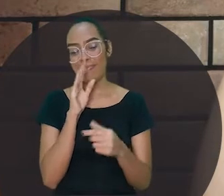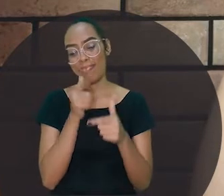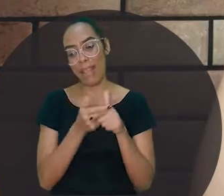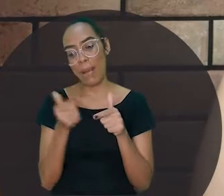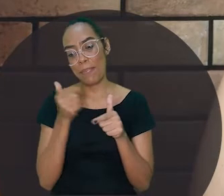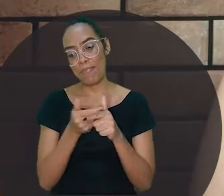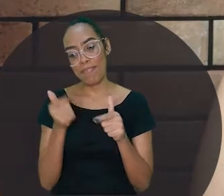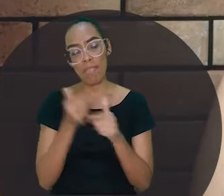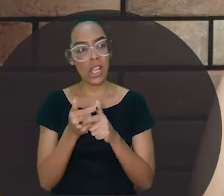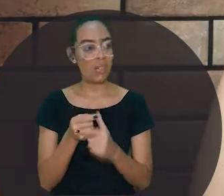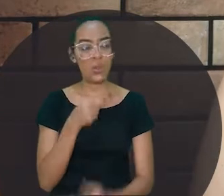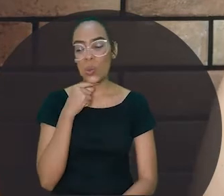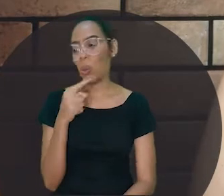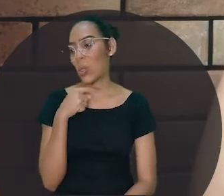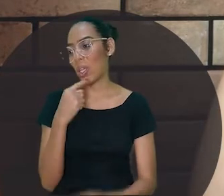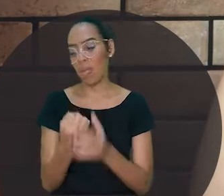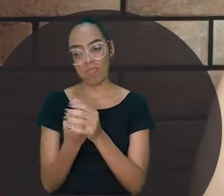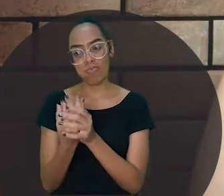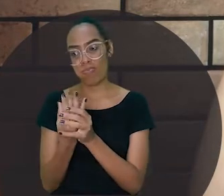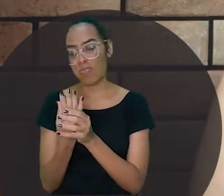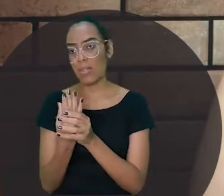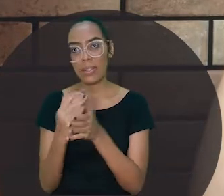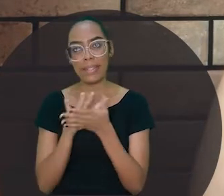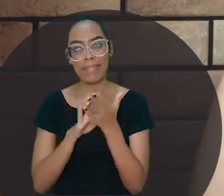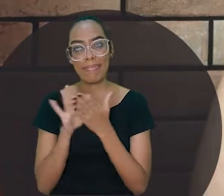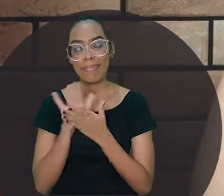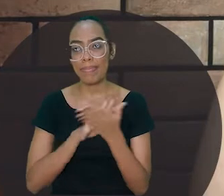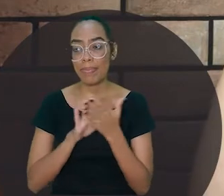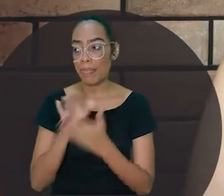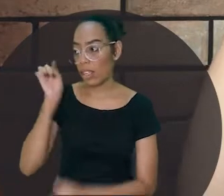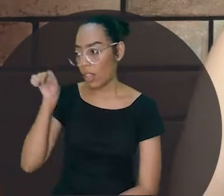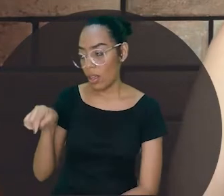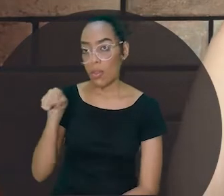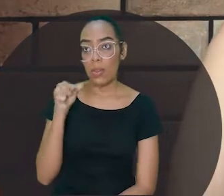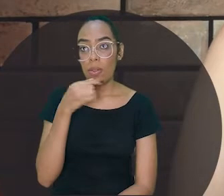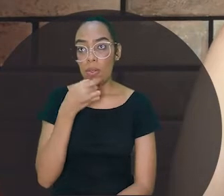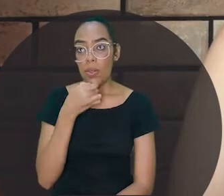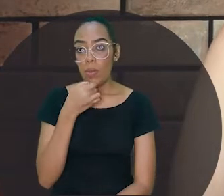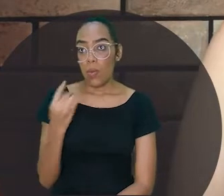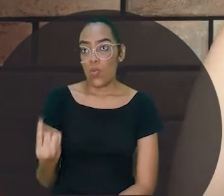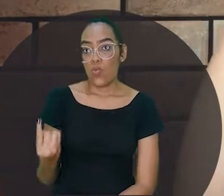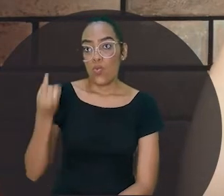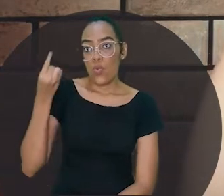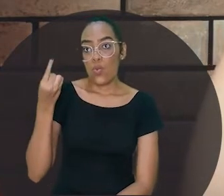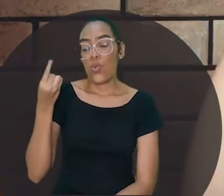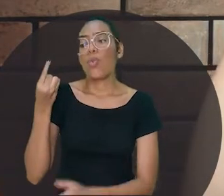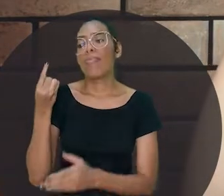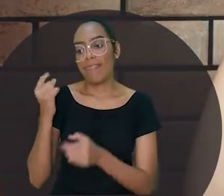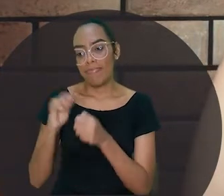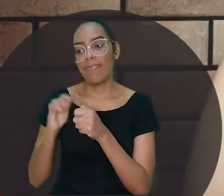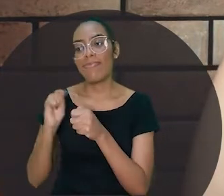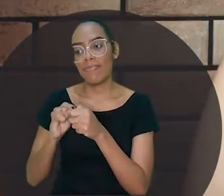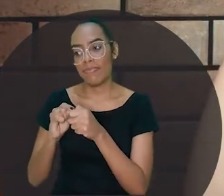queimadas. Não havia possibilidade de brotar nada. Esse aqui foi o único